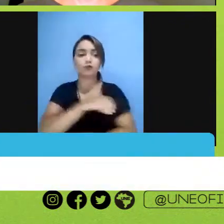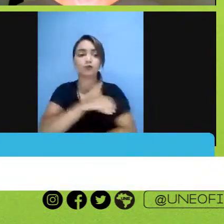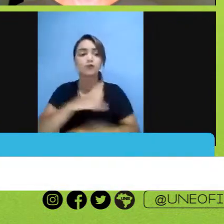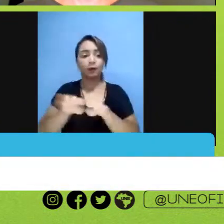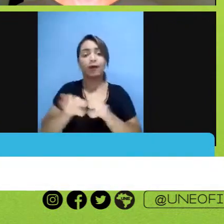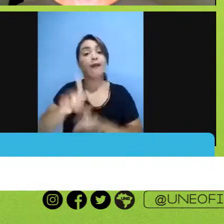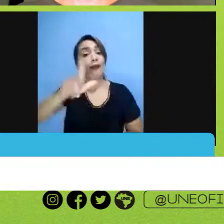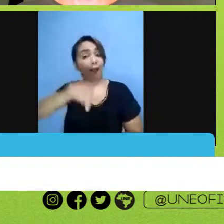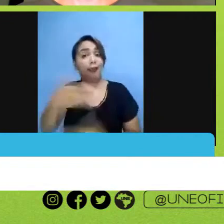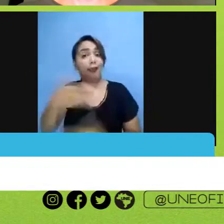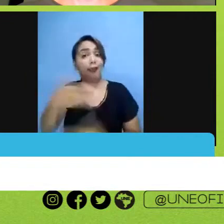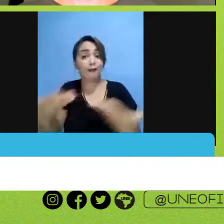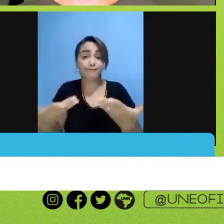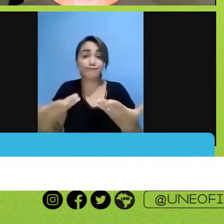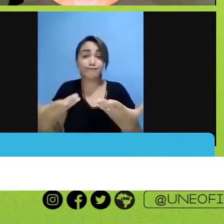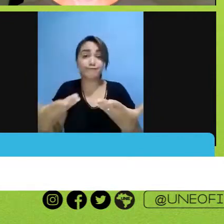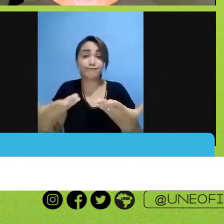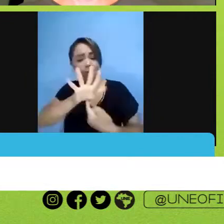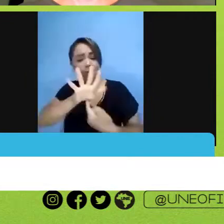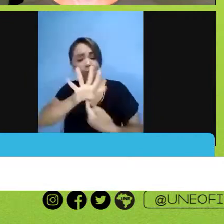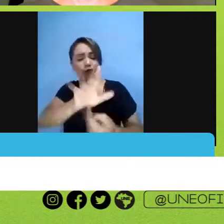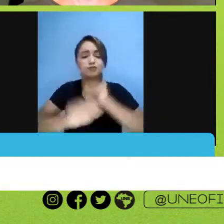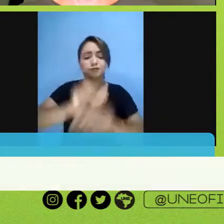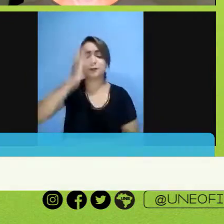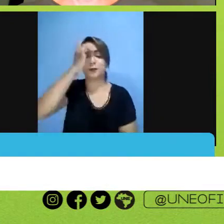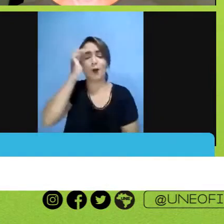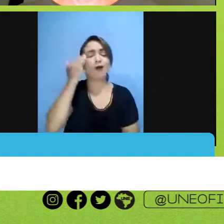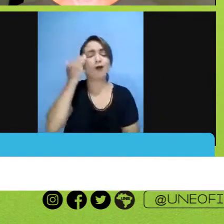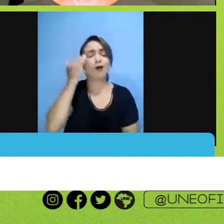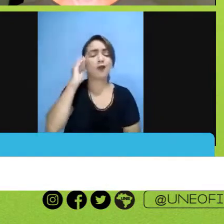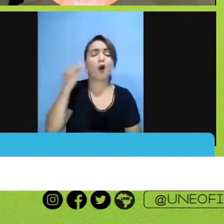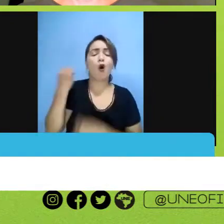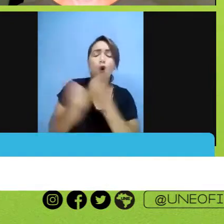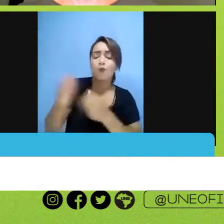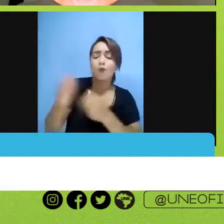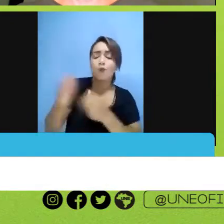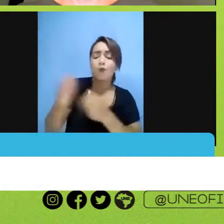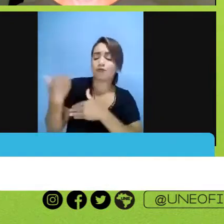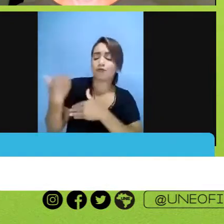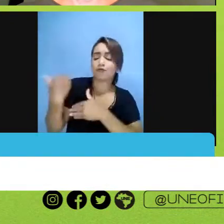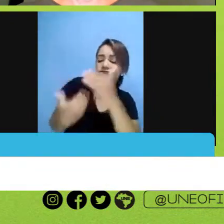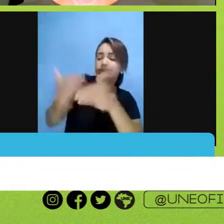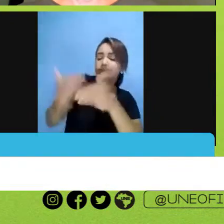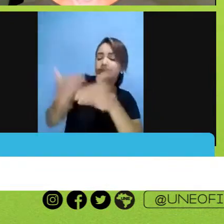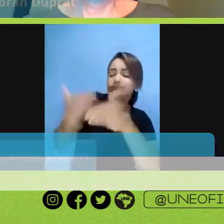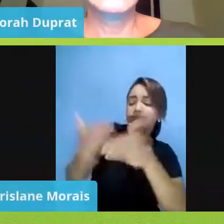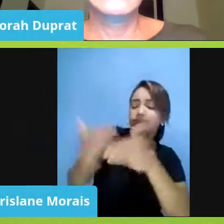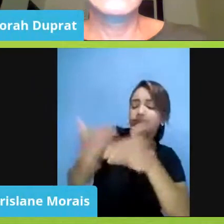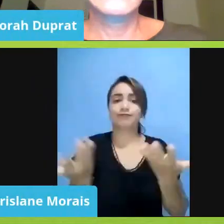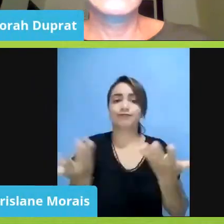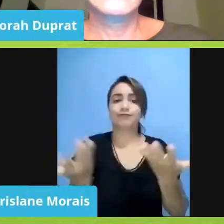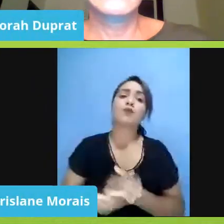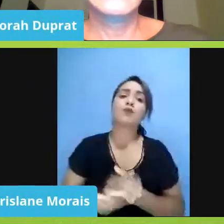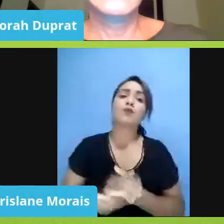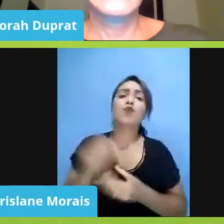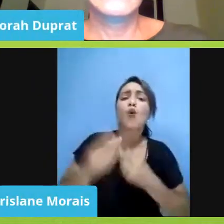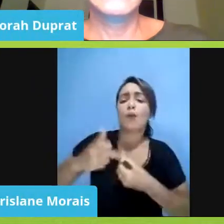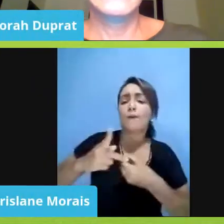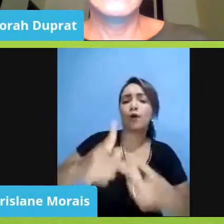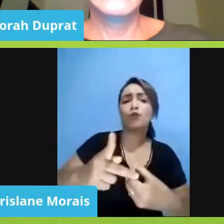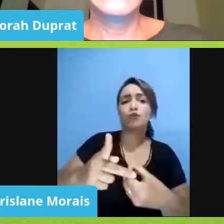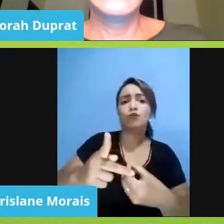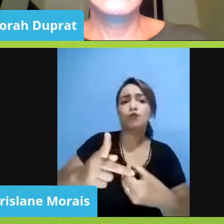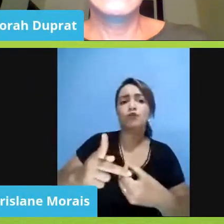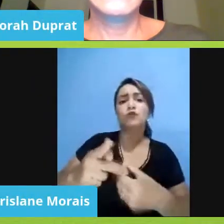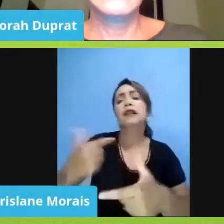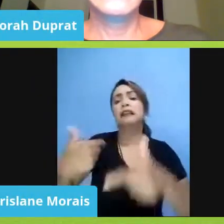é justamente nesse sentido para que a galera entenda como esses processos acontecem, né? Como a Procuradoria atua, enfim. A gente já